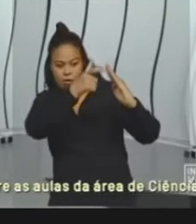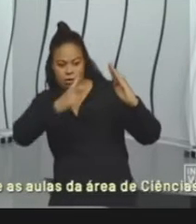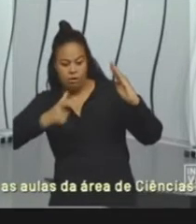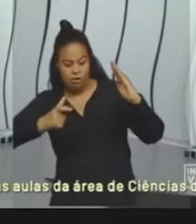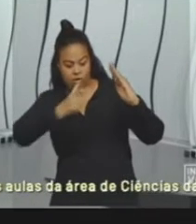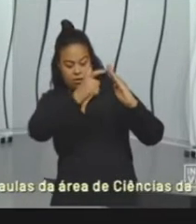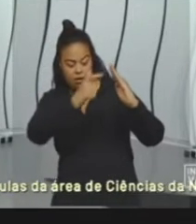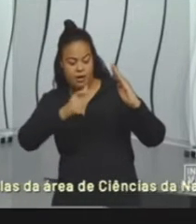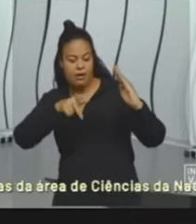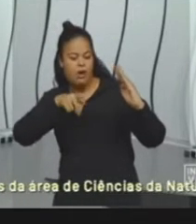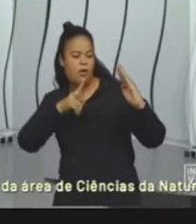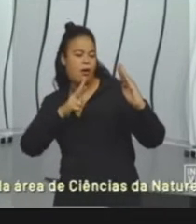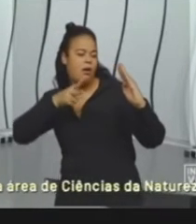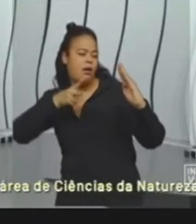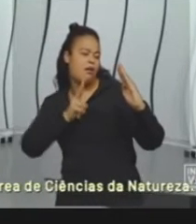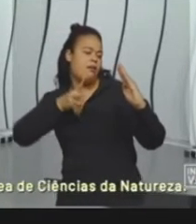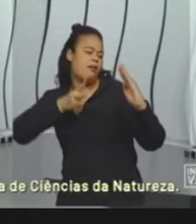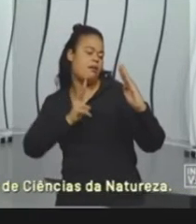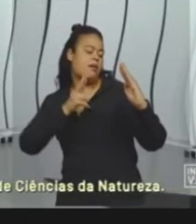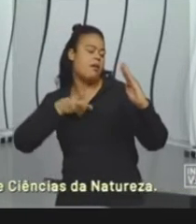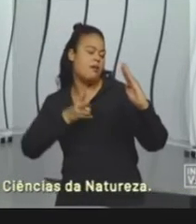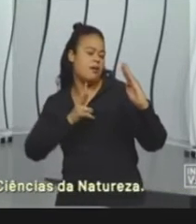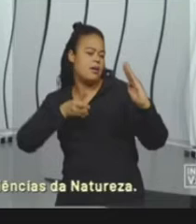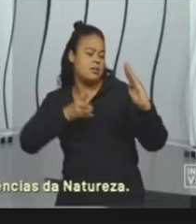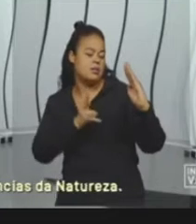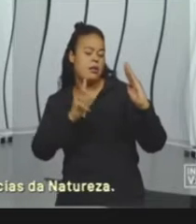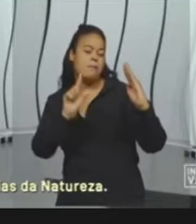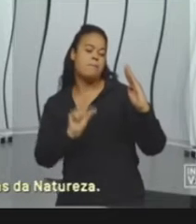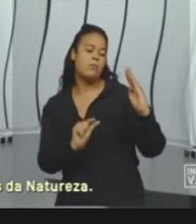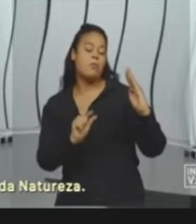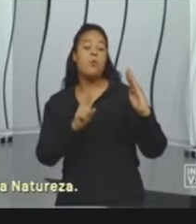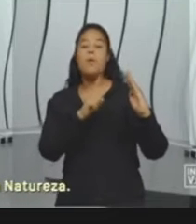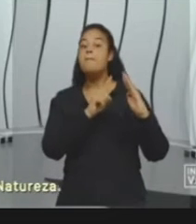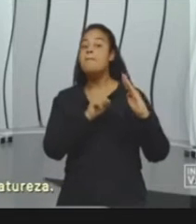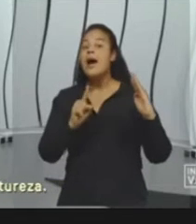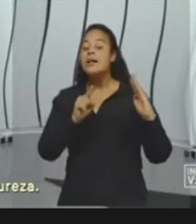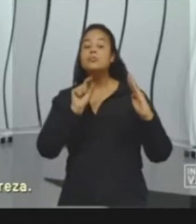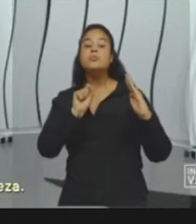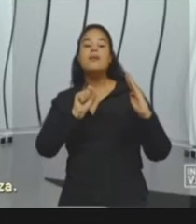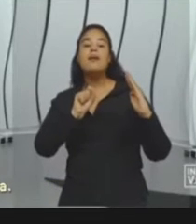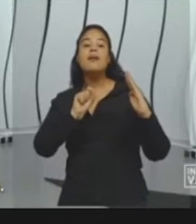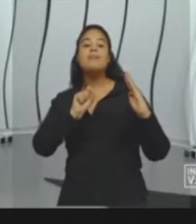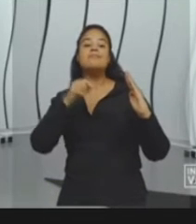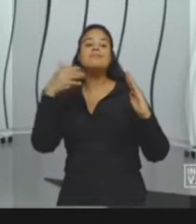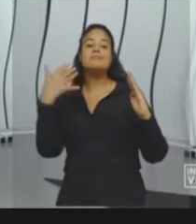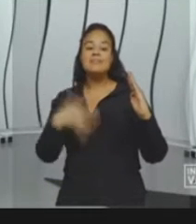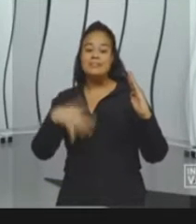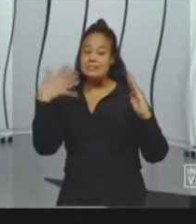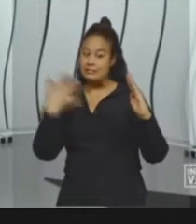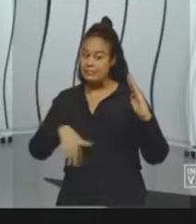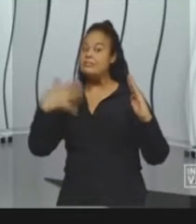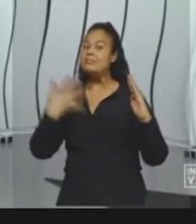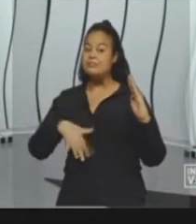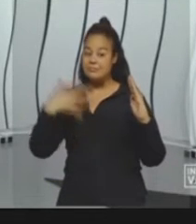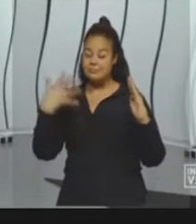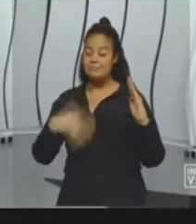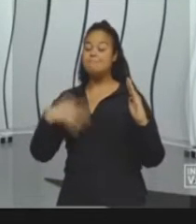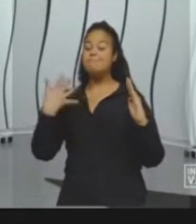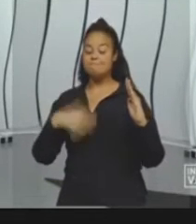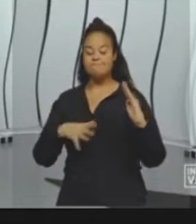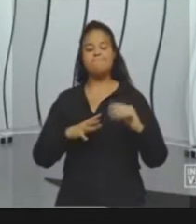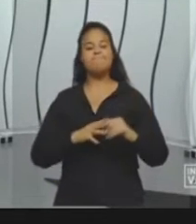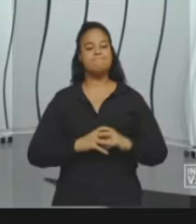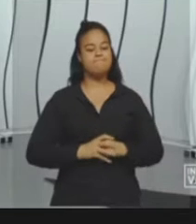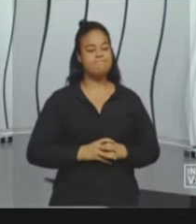painéis não são baratos de serem feitos. Vamos ver algumas desvantagens aqui. Além de que